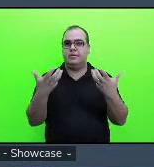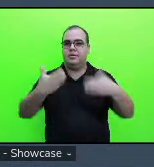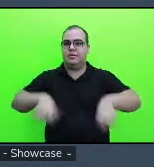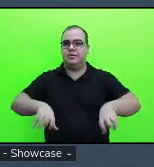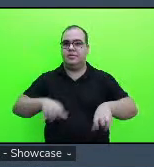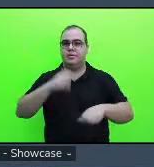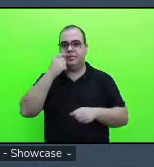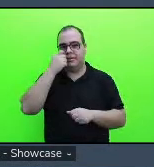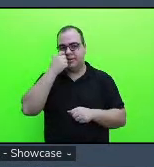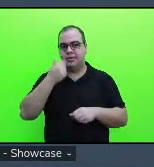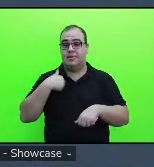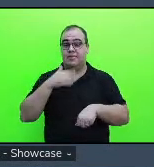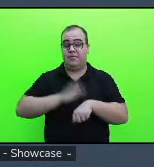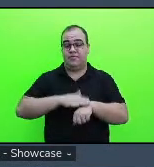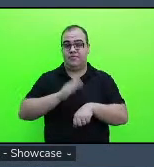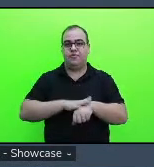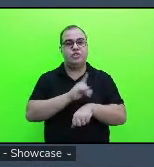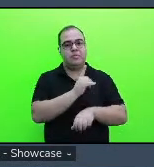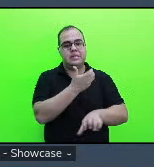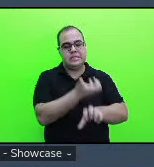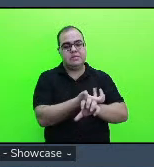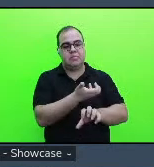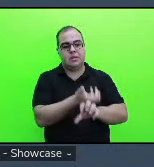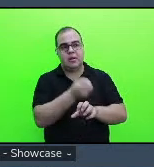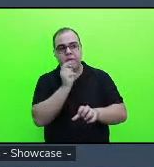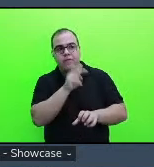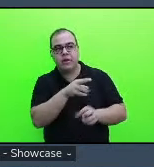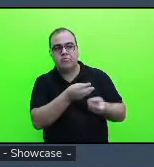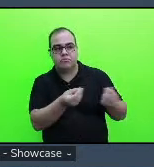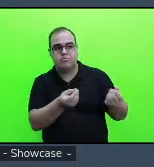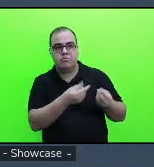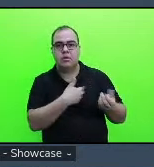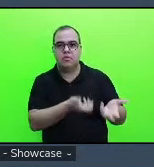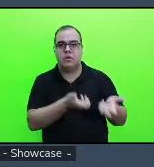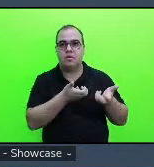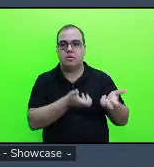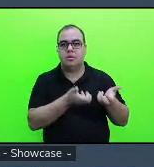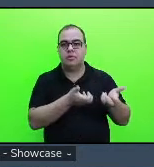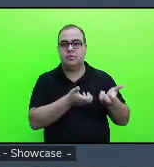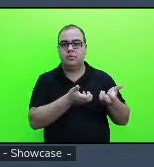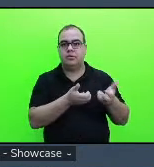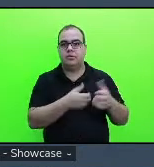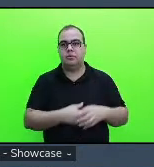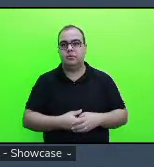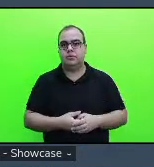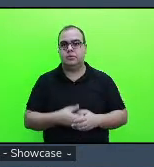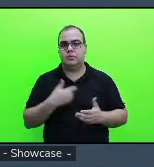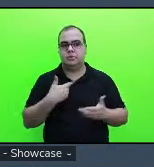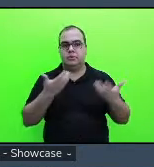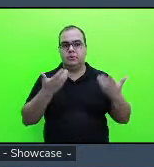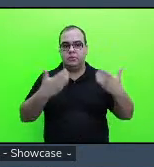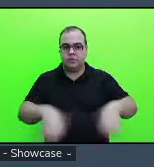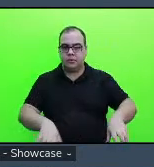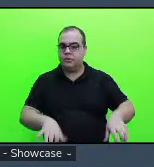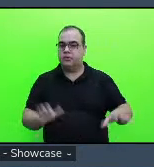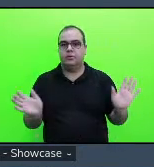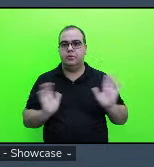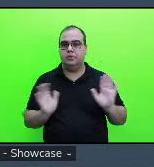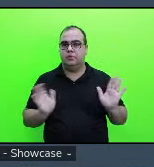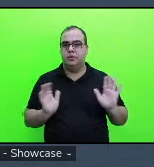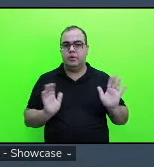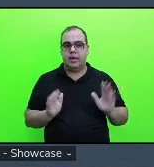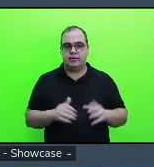para ver se era realmente isso que eu queria mas eu não tenho intenção não só que eu estou fazendo agora